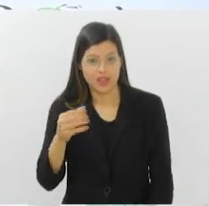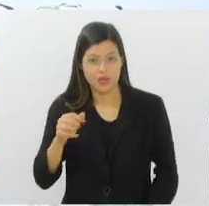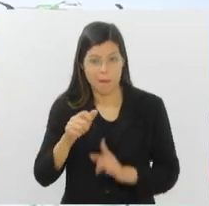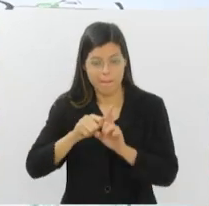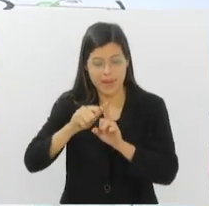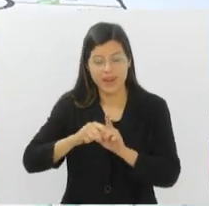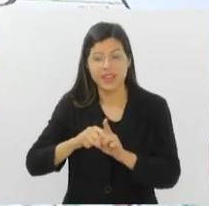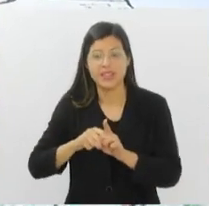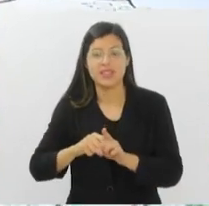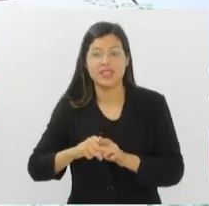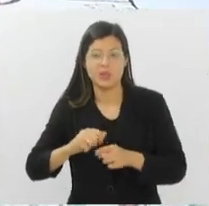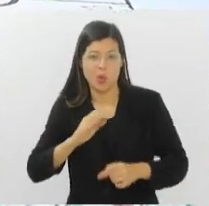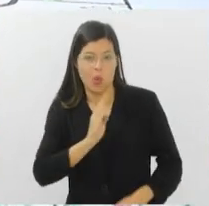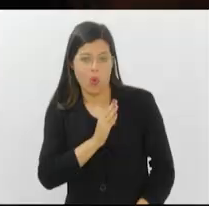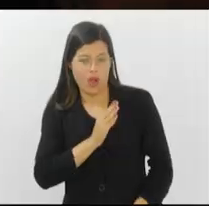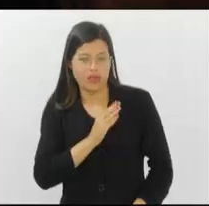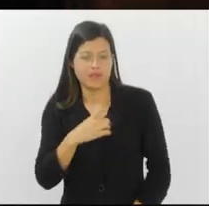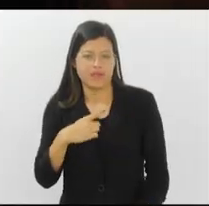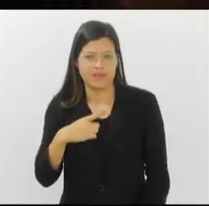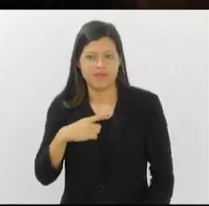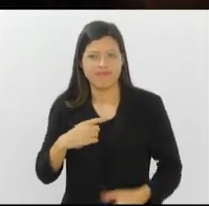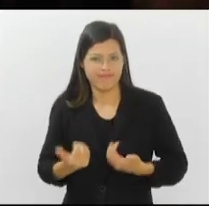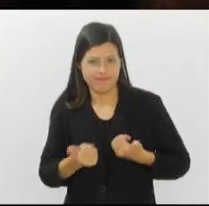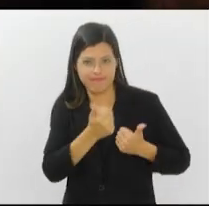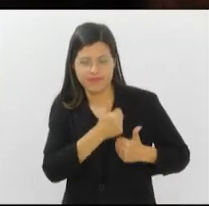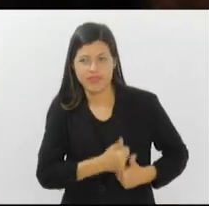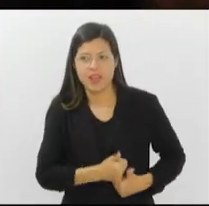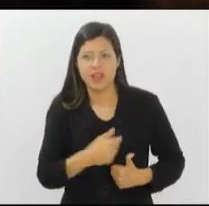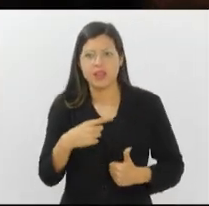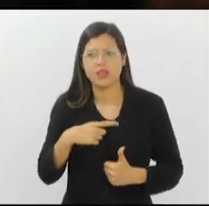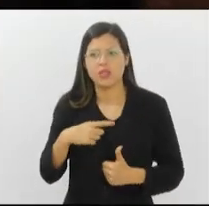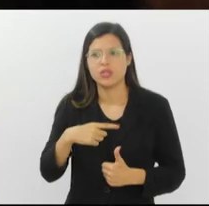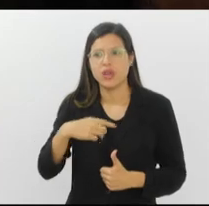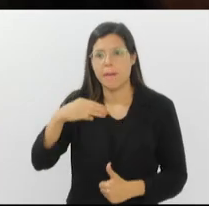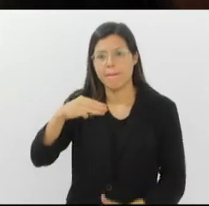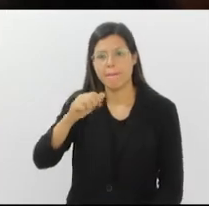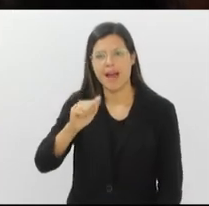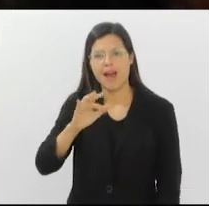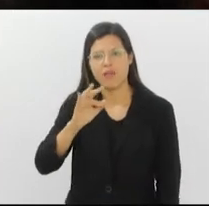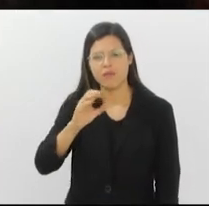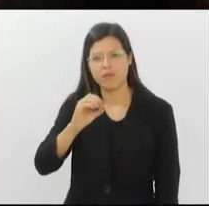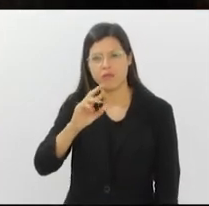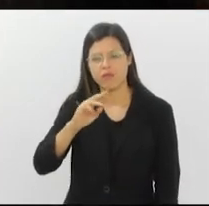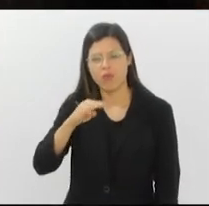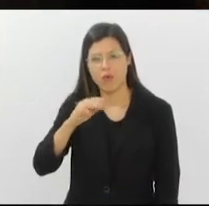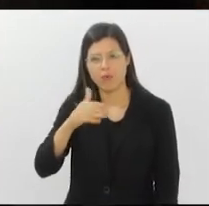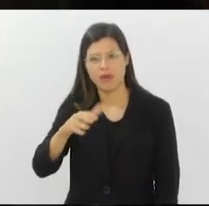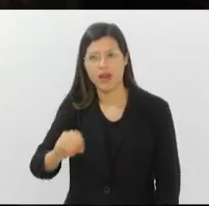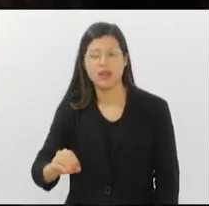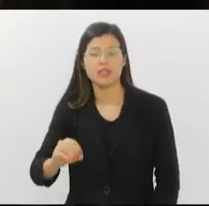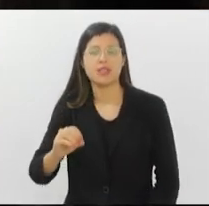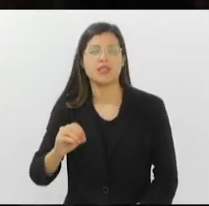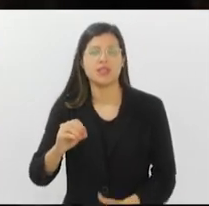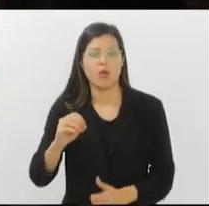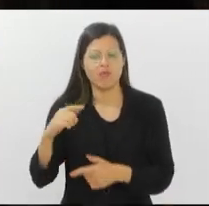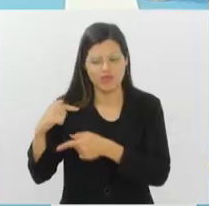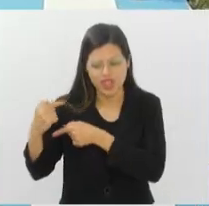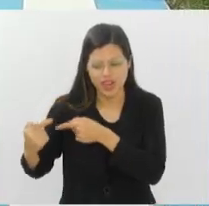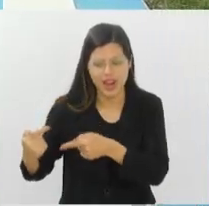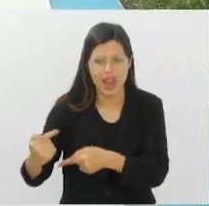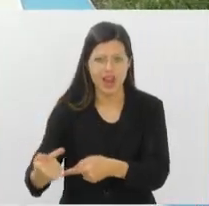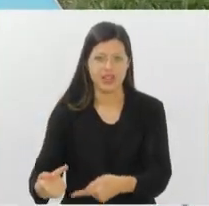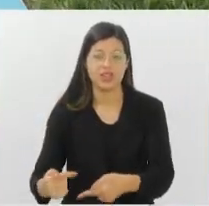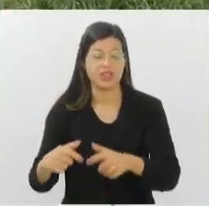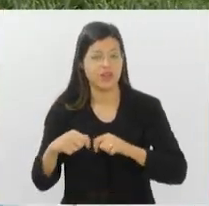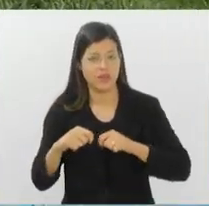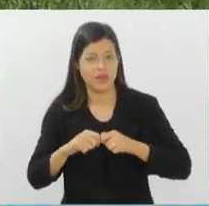das mais jovens pacientes do programa. A menina tinha uma má formação genética que provocava a dilatação irreversível no coração e